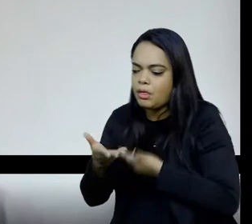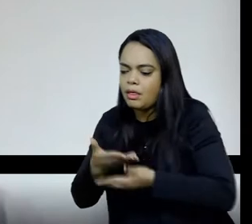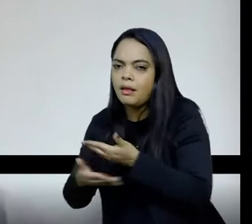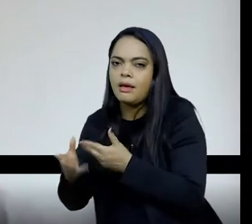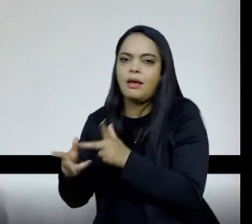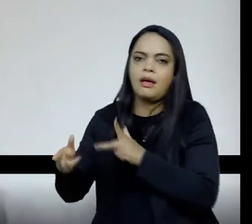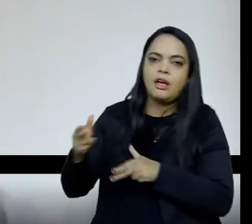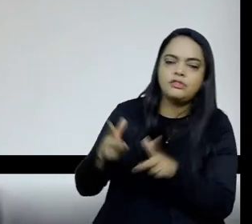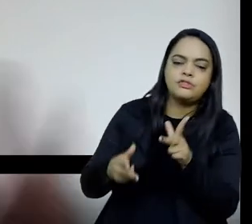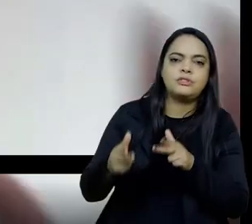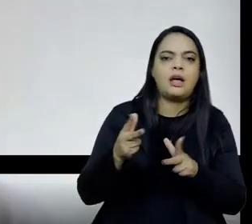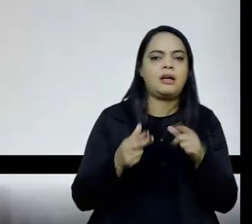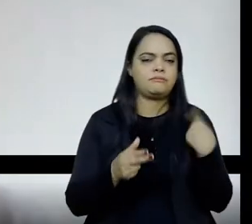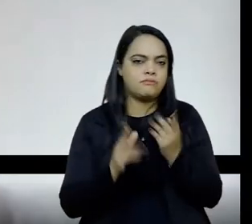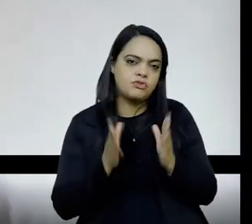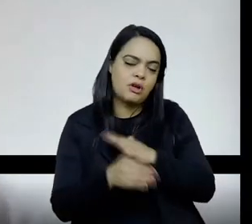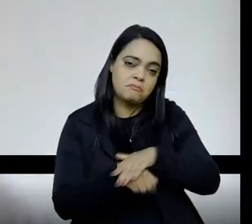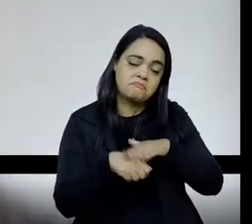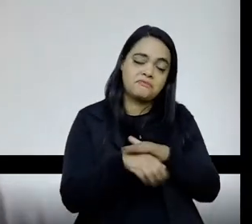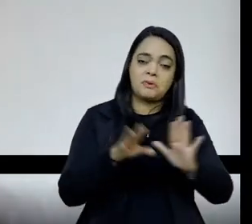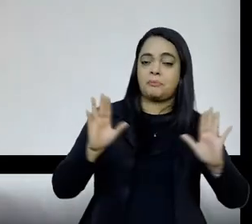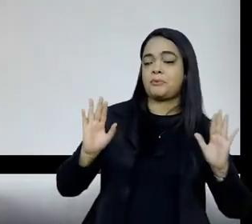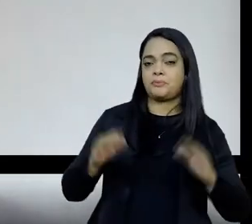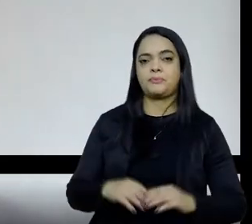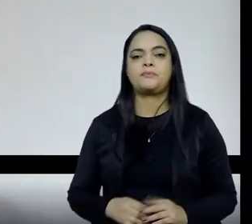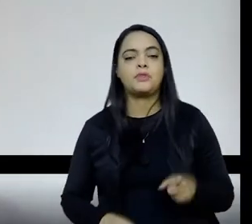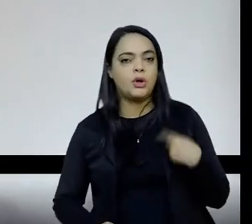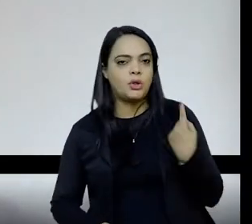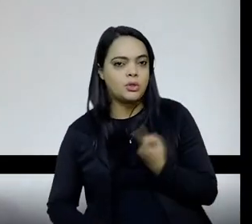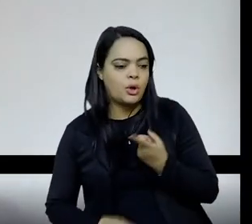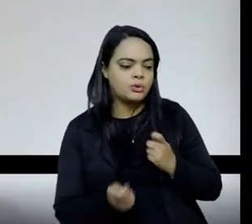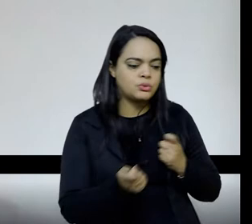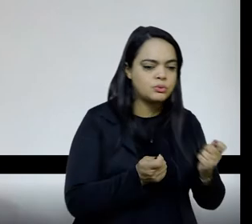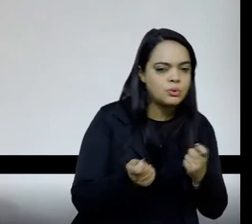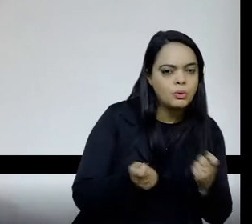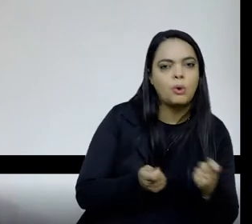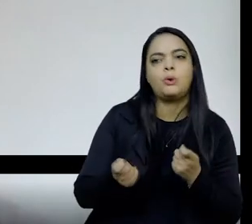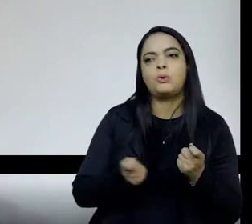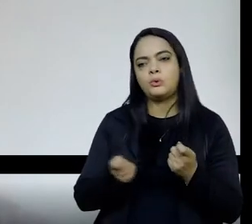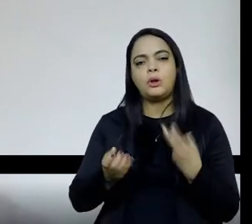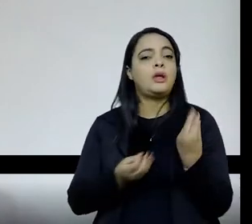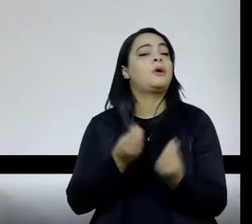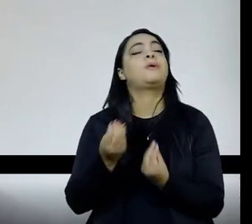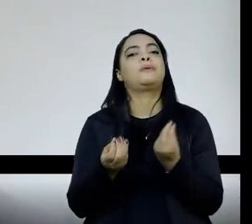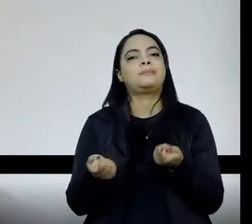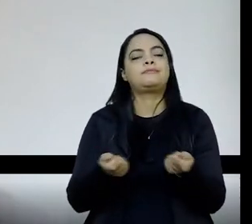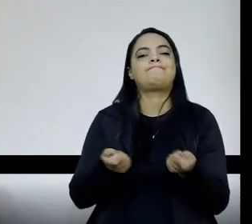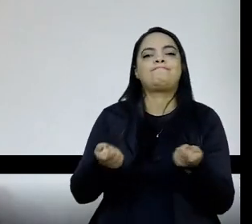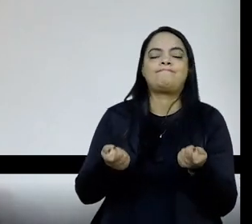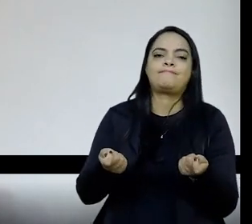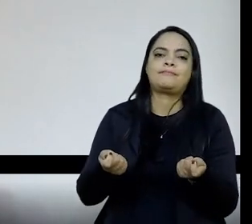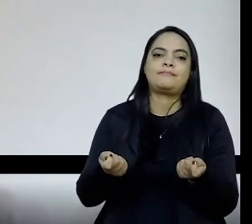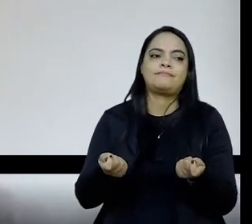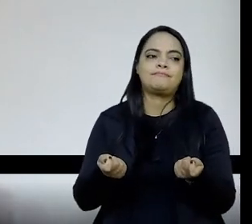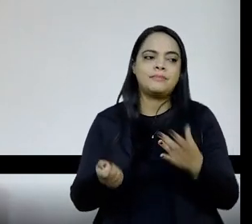já conversou um pouco, aquilo que é nosso controle, como fazê-lo, né? Não sei, eu tendo